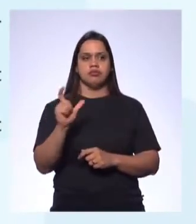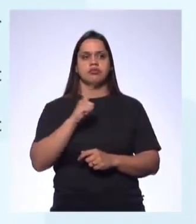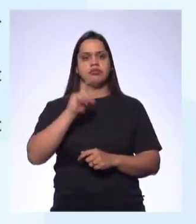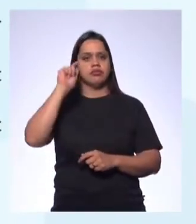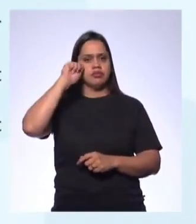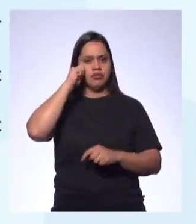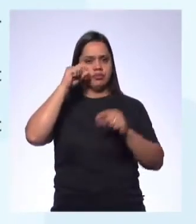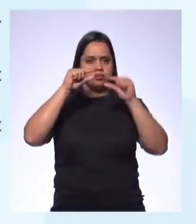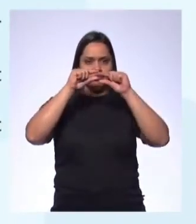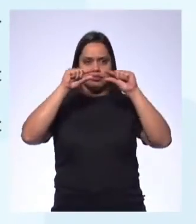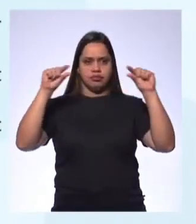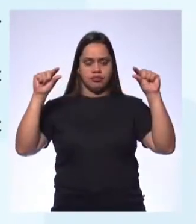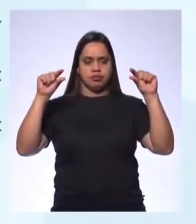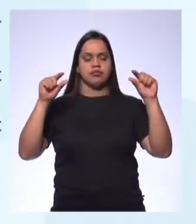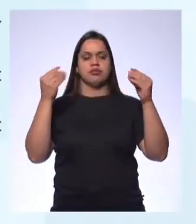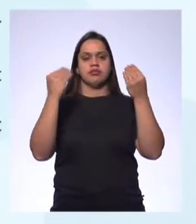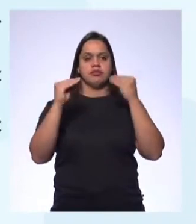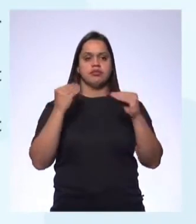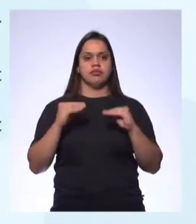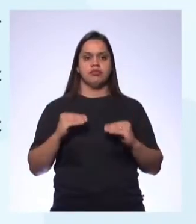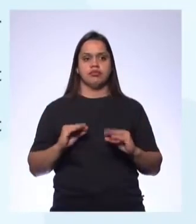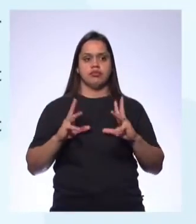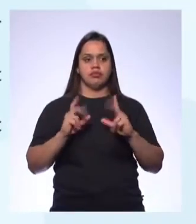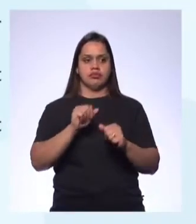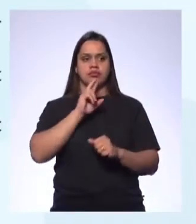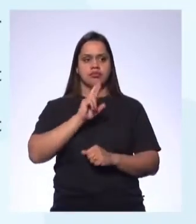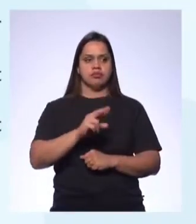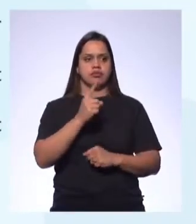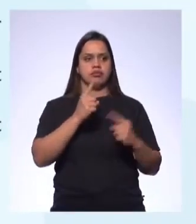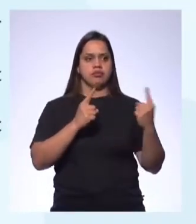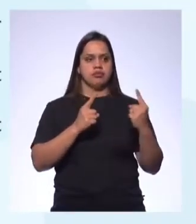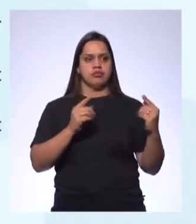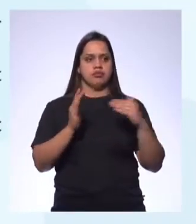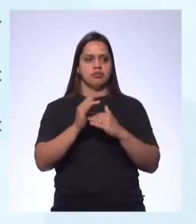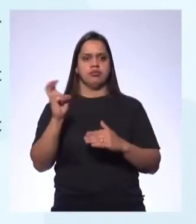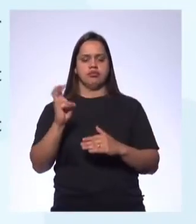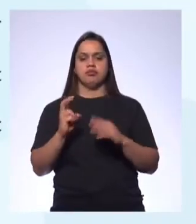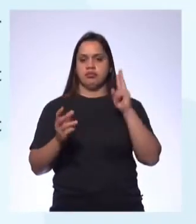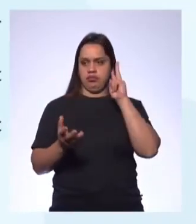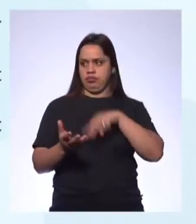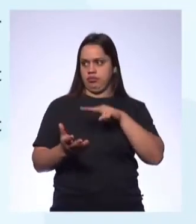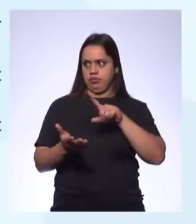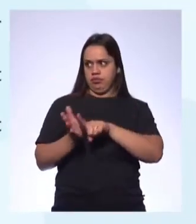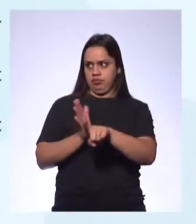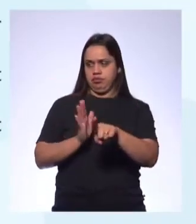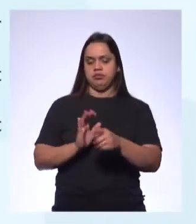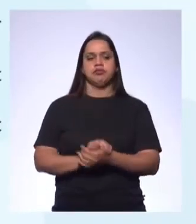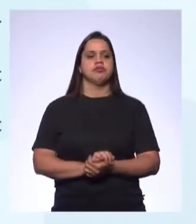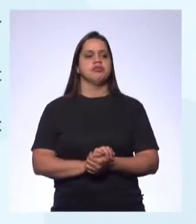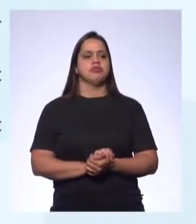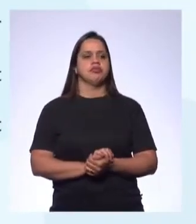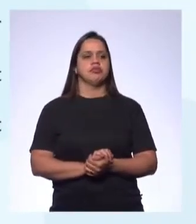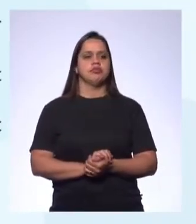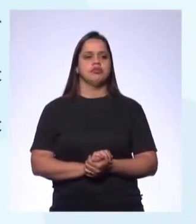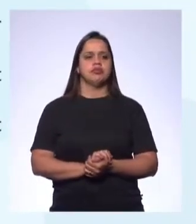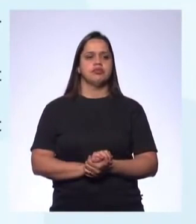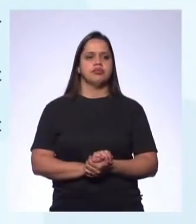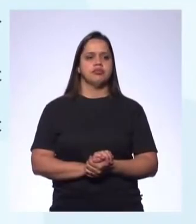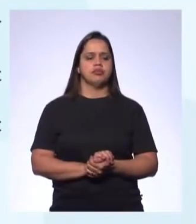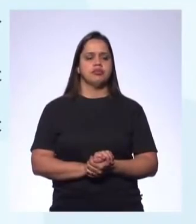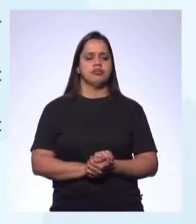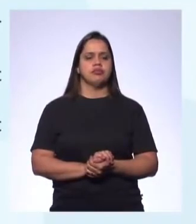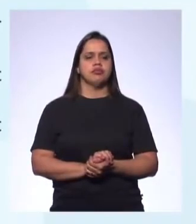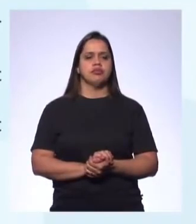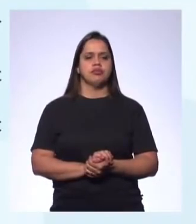avalanches, hurricane, ok? Vamos ler a pergunta? Vamos lá. Civil defense helps